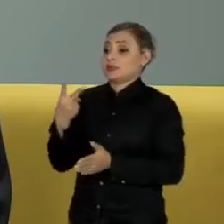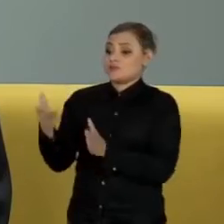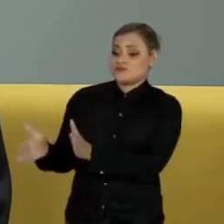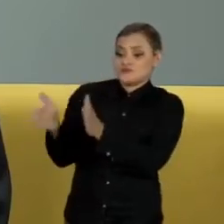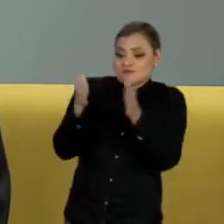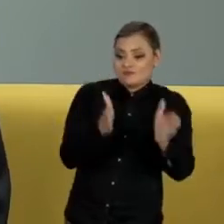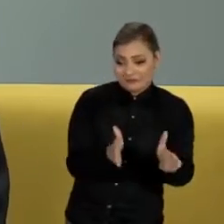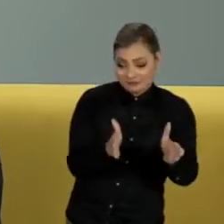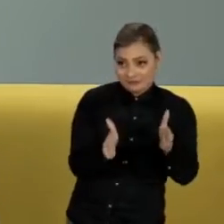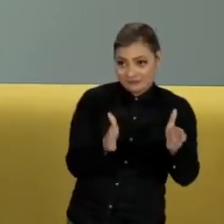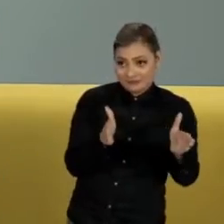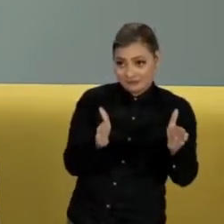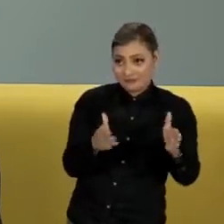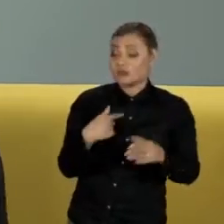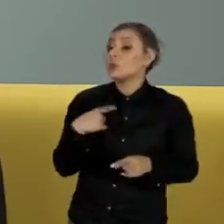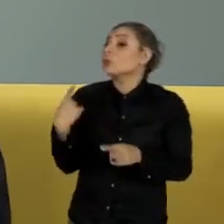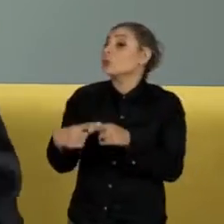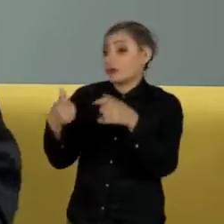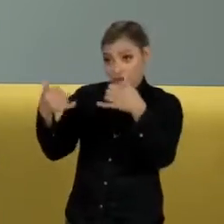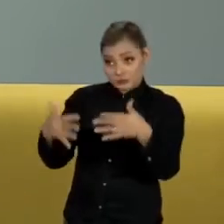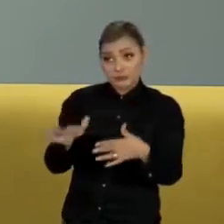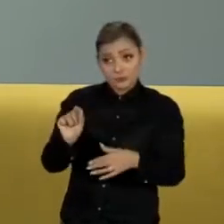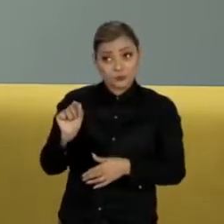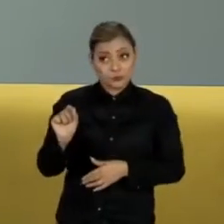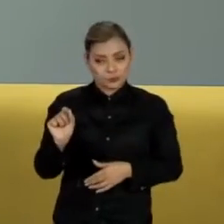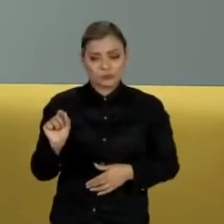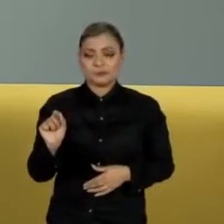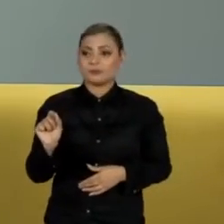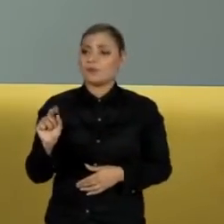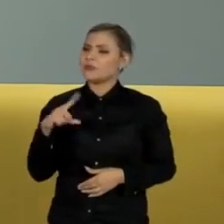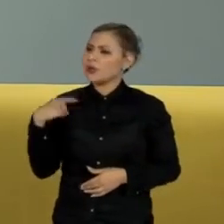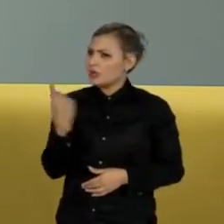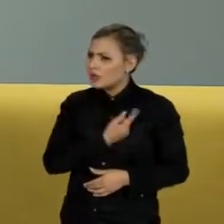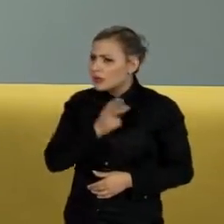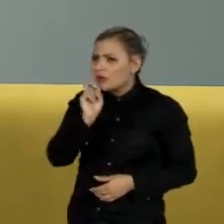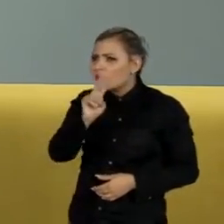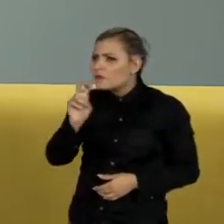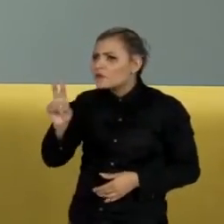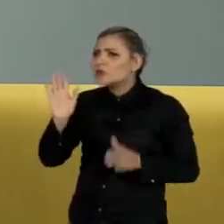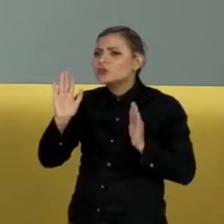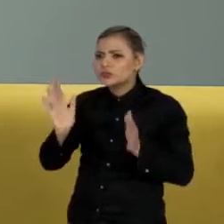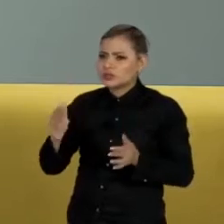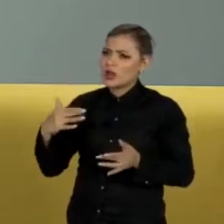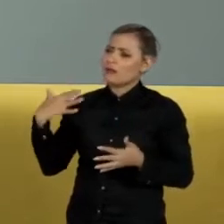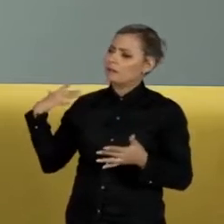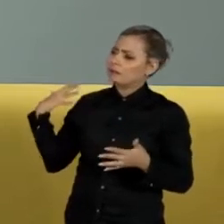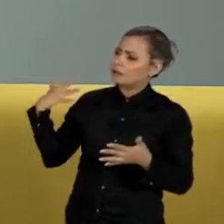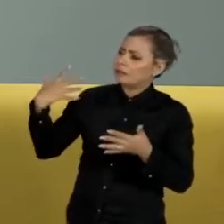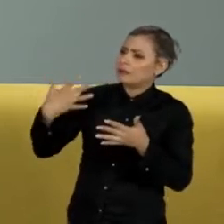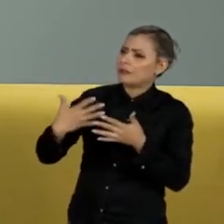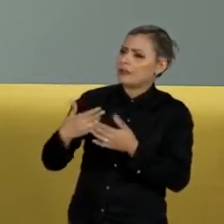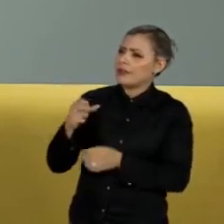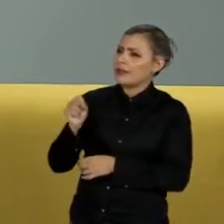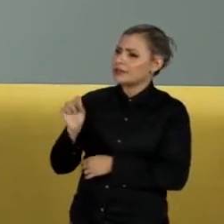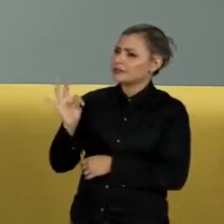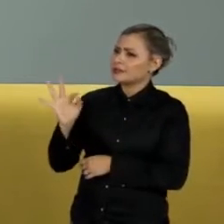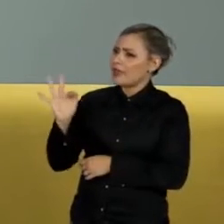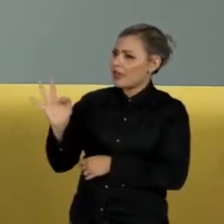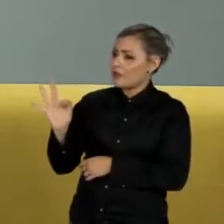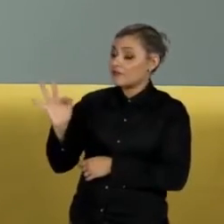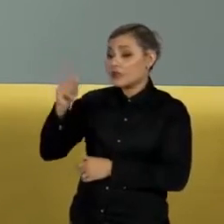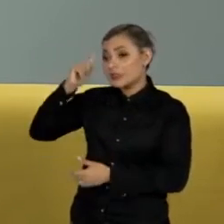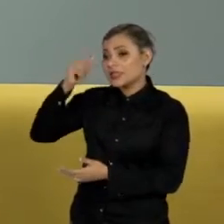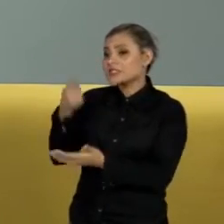E digo isso pela seguinte razão. Nós vimos no histórico do Supremo uma primeira